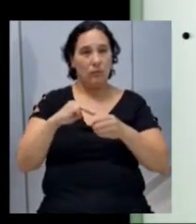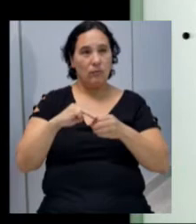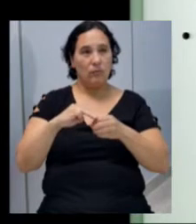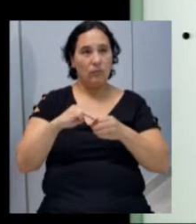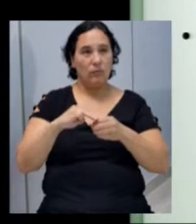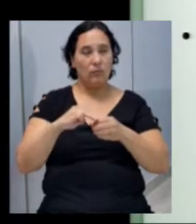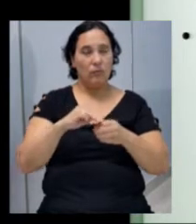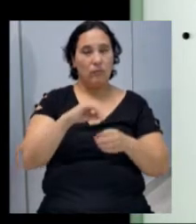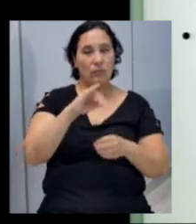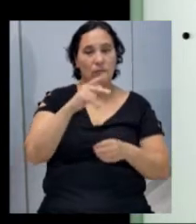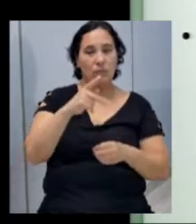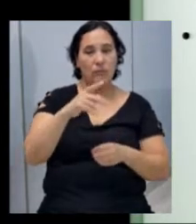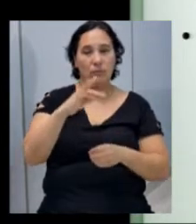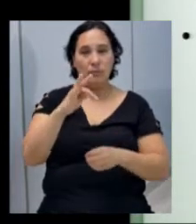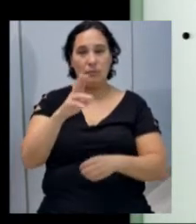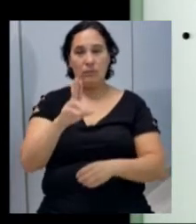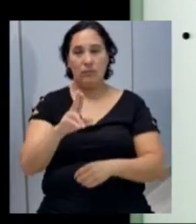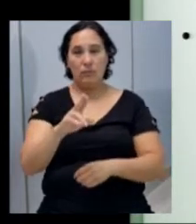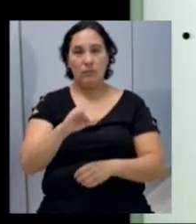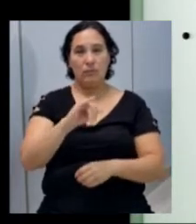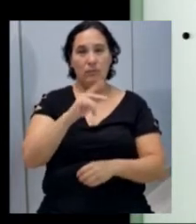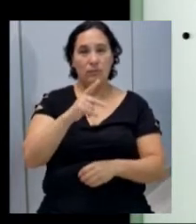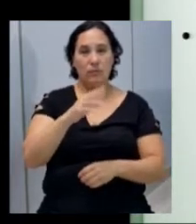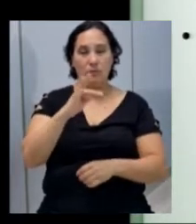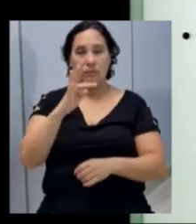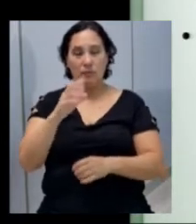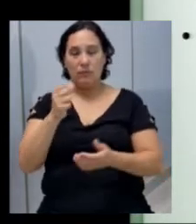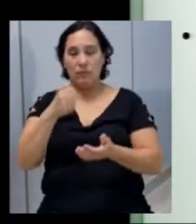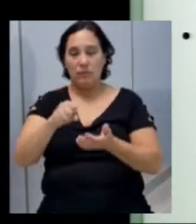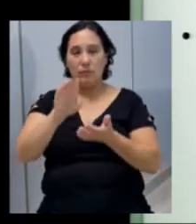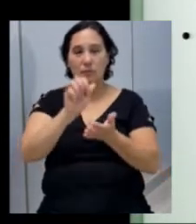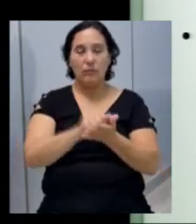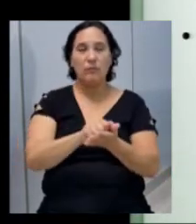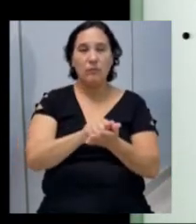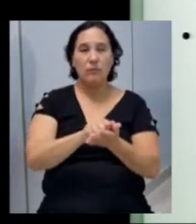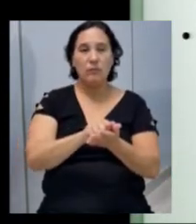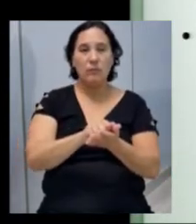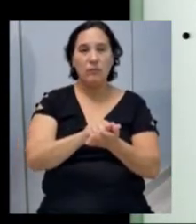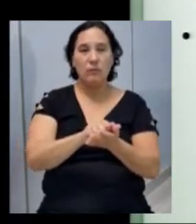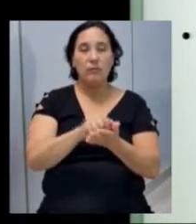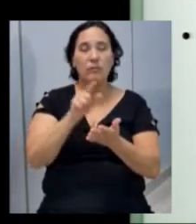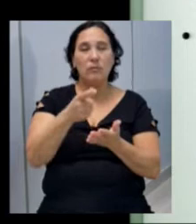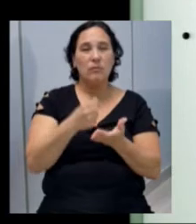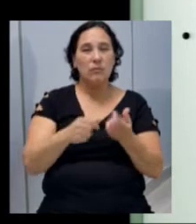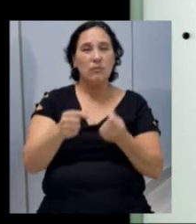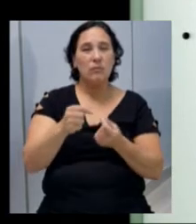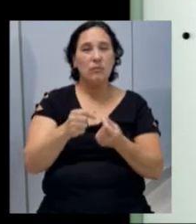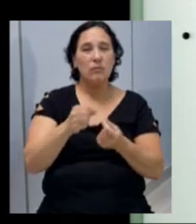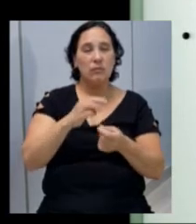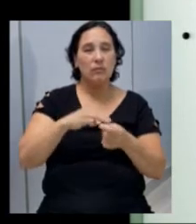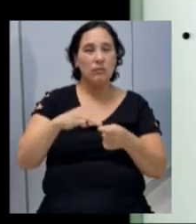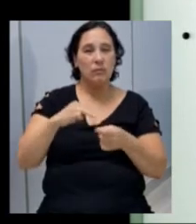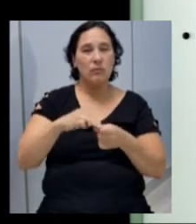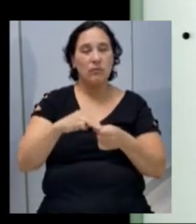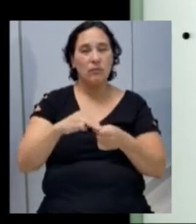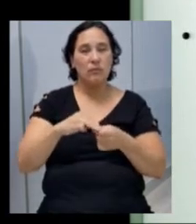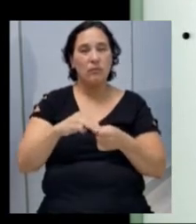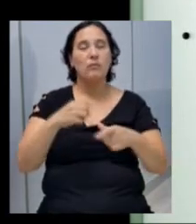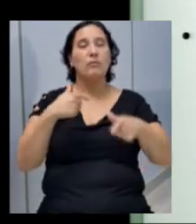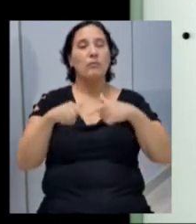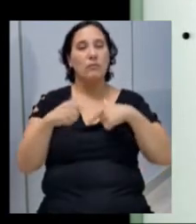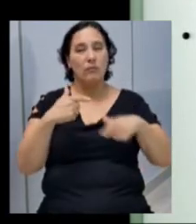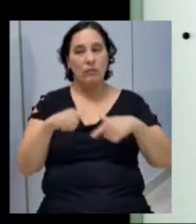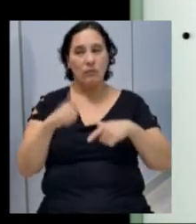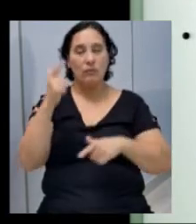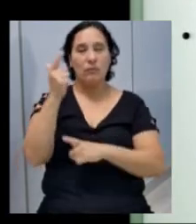o IPTU, o ITBI, as taxas, aquelas receitas que o município tem em gerência sobre elas